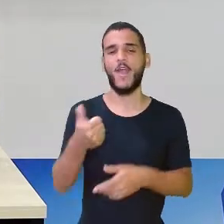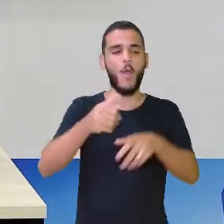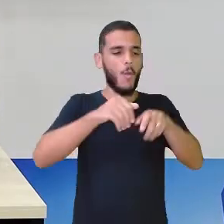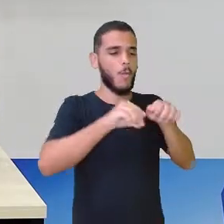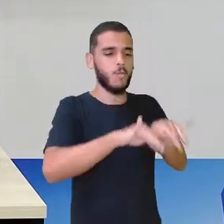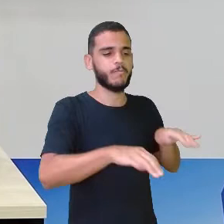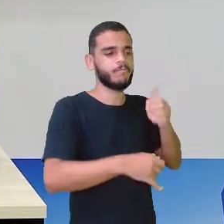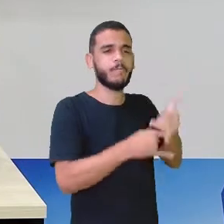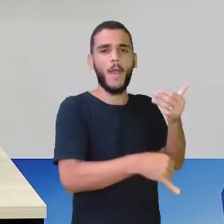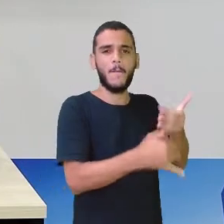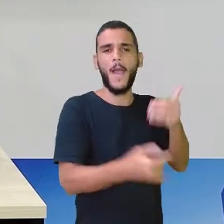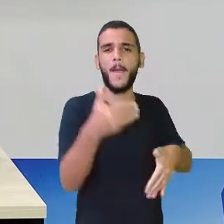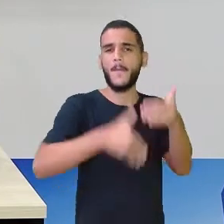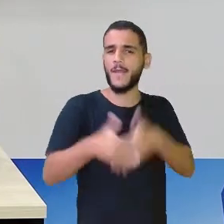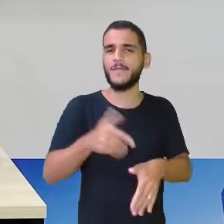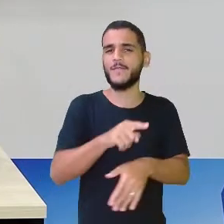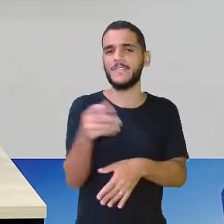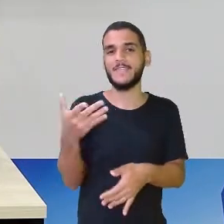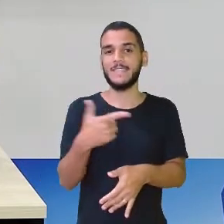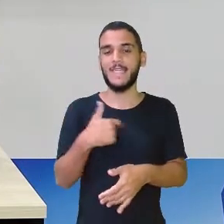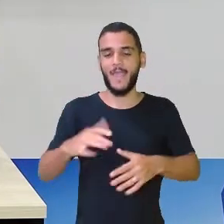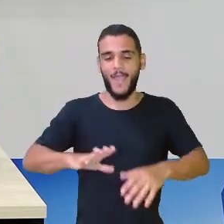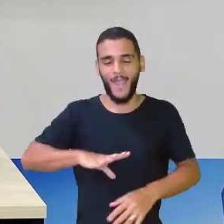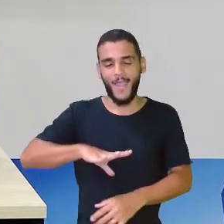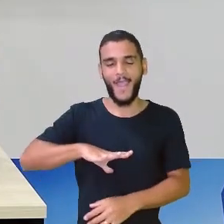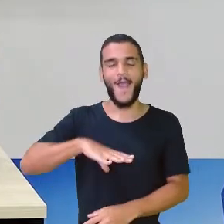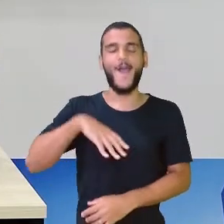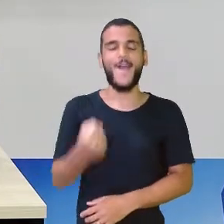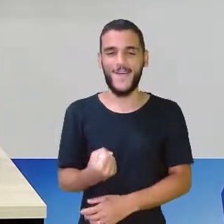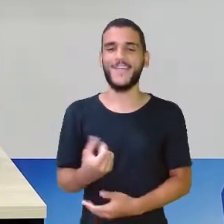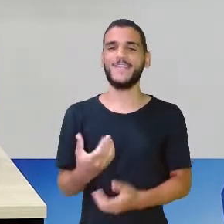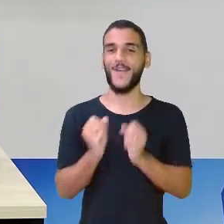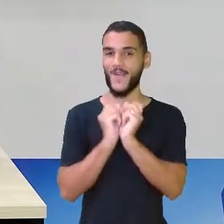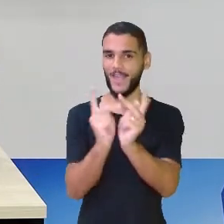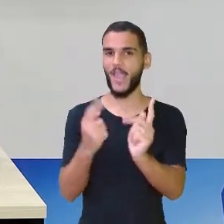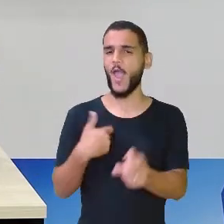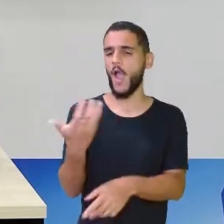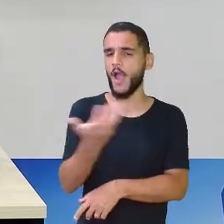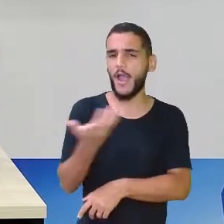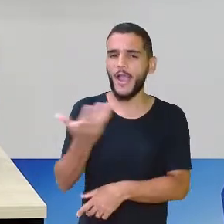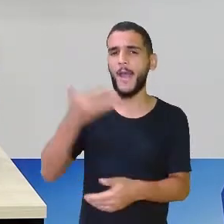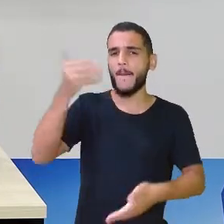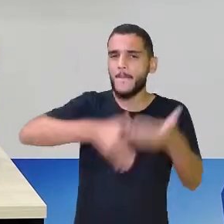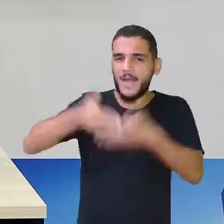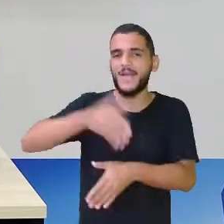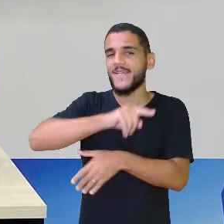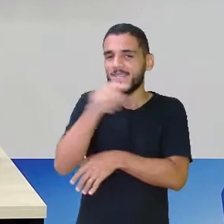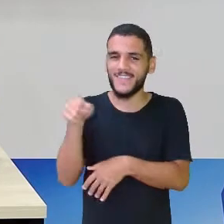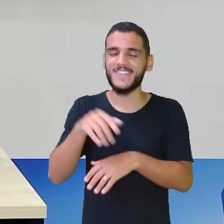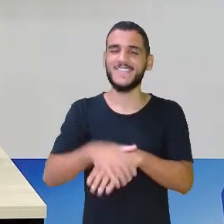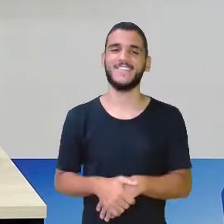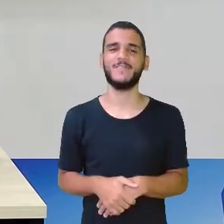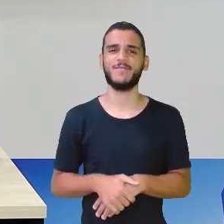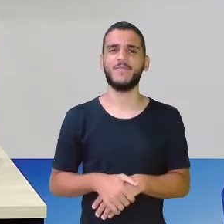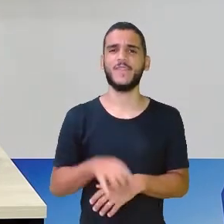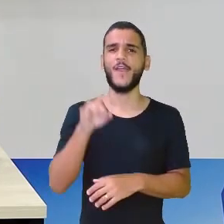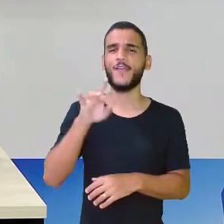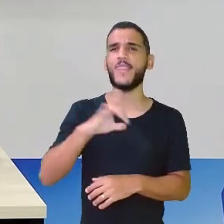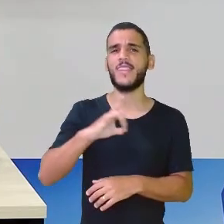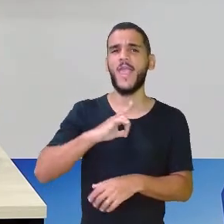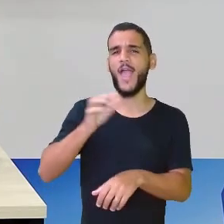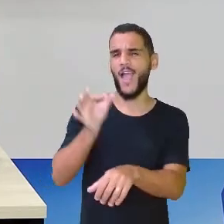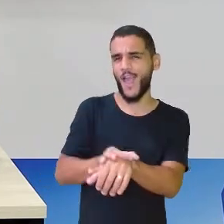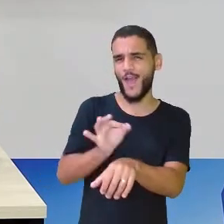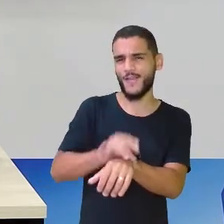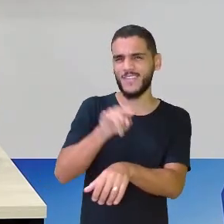No chat, pra você ficar já com a coragem. Vamos, traz essa coragem que eu quero participação. Como é que é? Só tem relógio, vocês